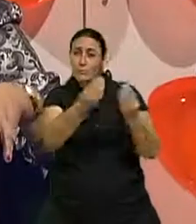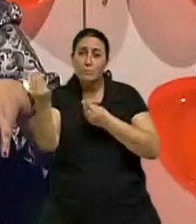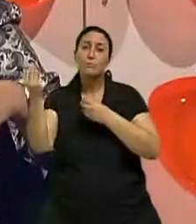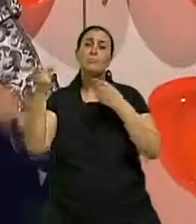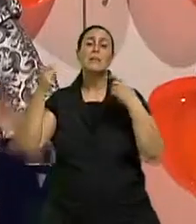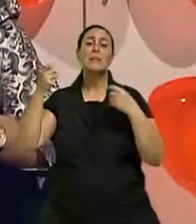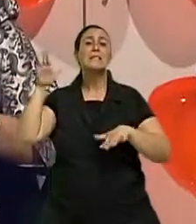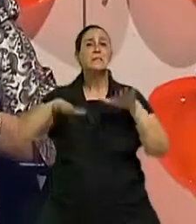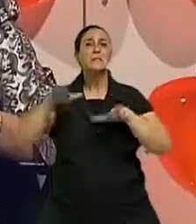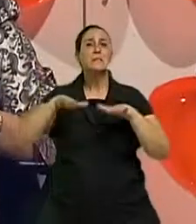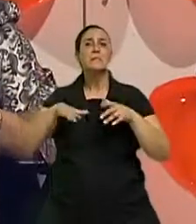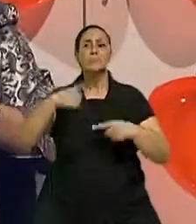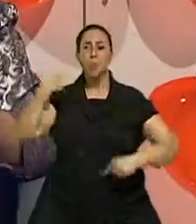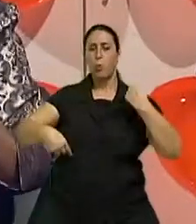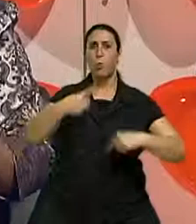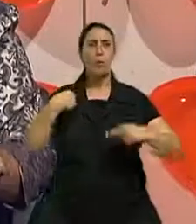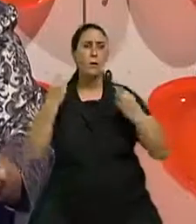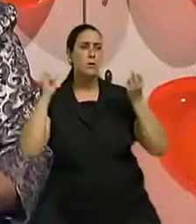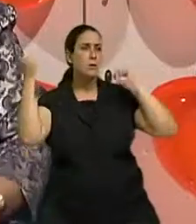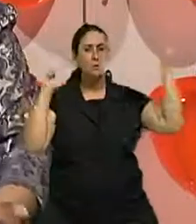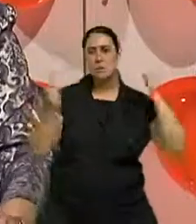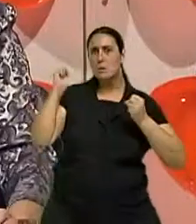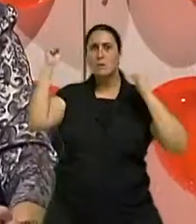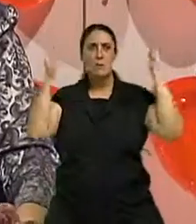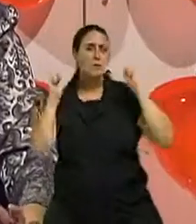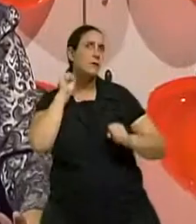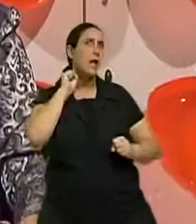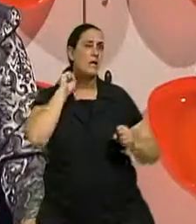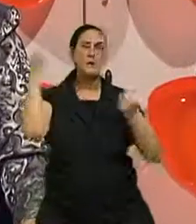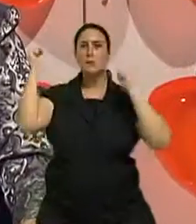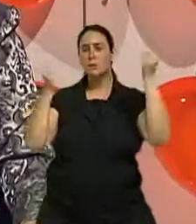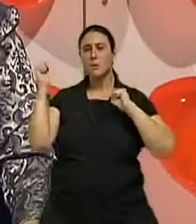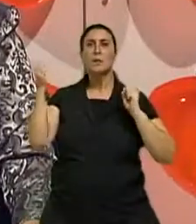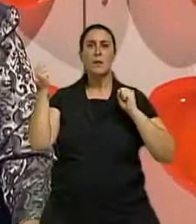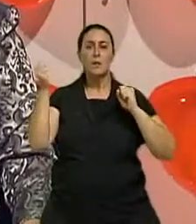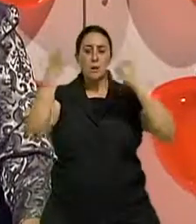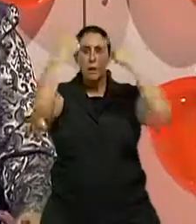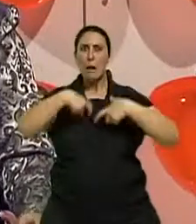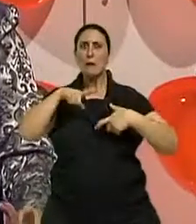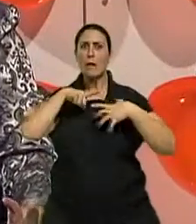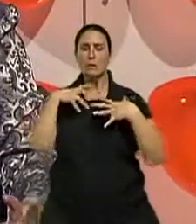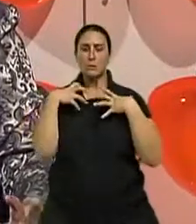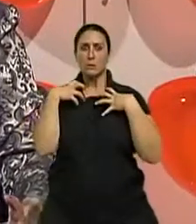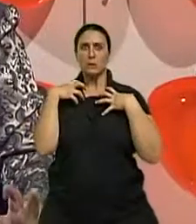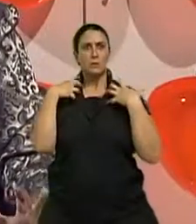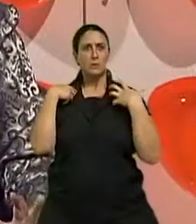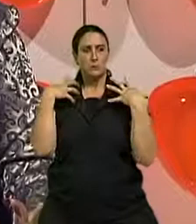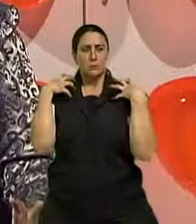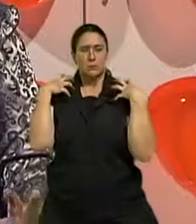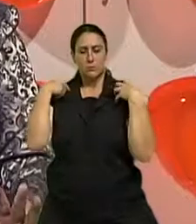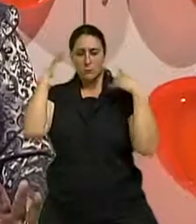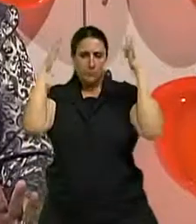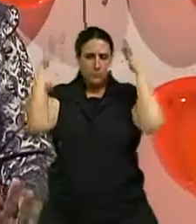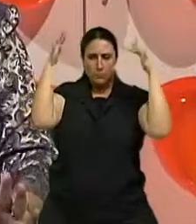adrenalina no nosso corpo. Então, quando a gente está estressado, a gente está sempre meio tenso, De prontidão. De prontidão. A gente está sempre